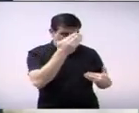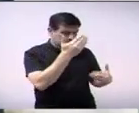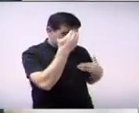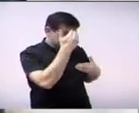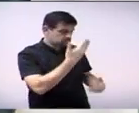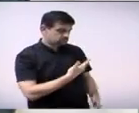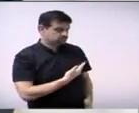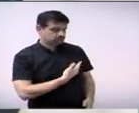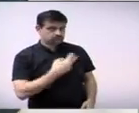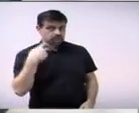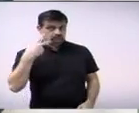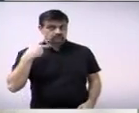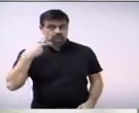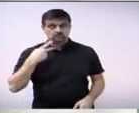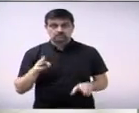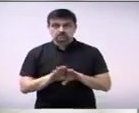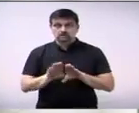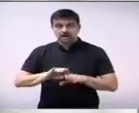aproveitando a oportunidade